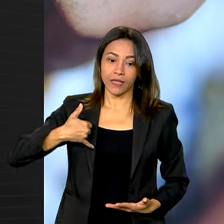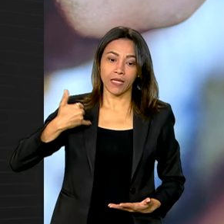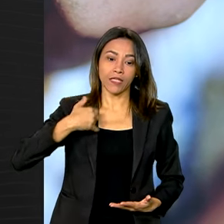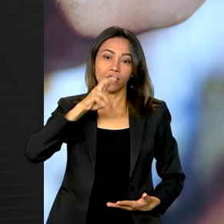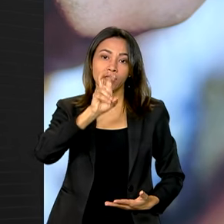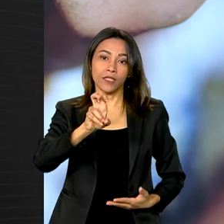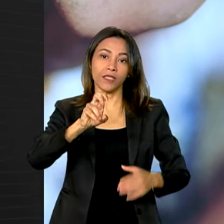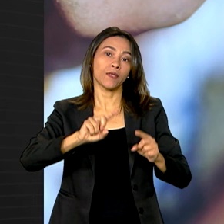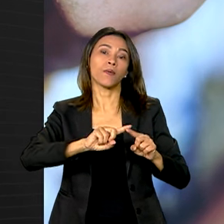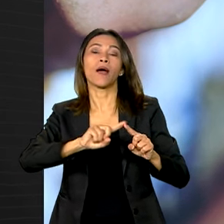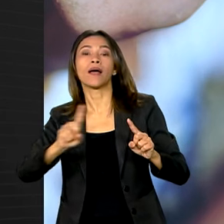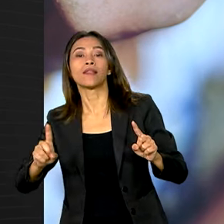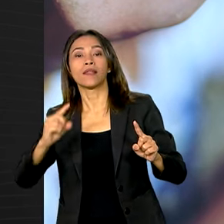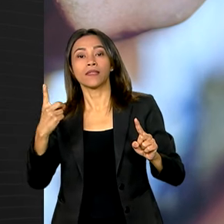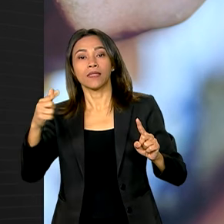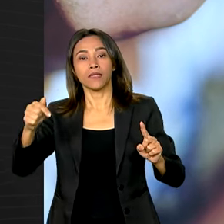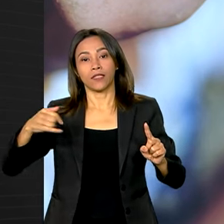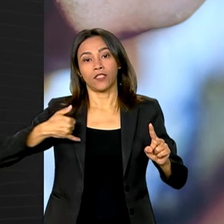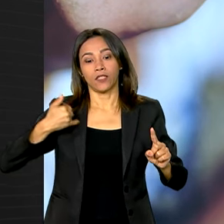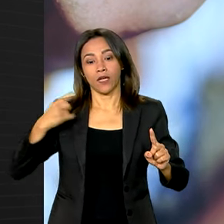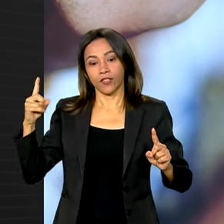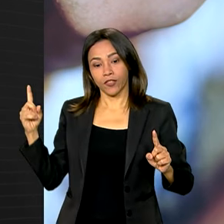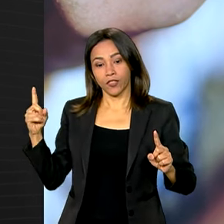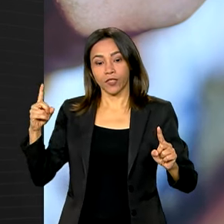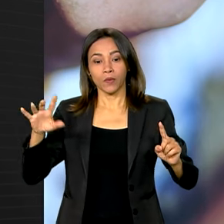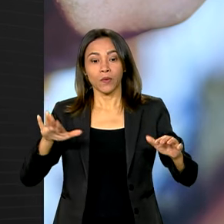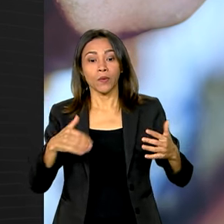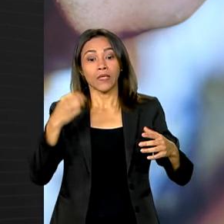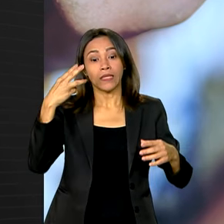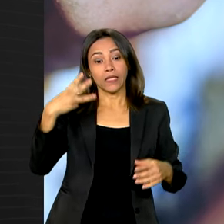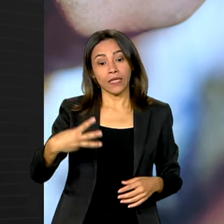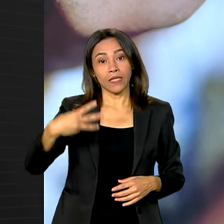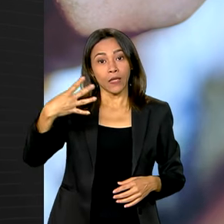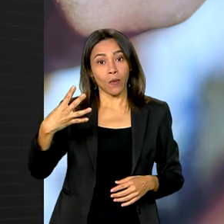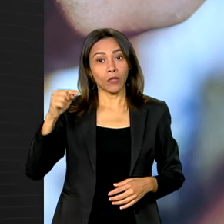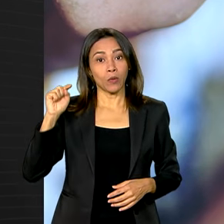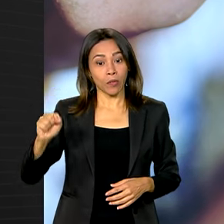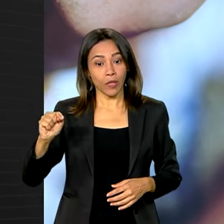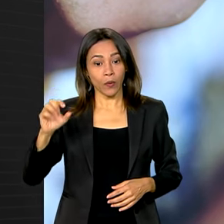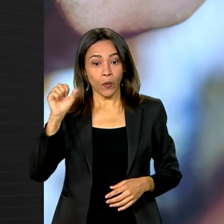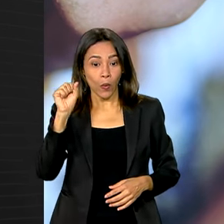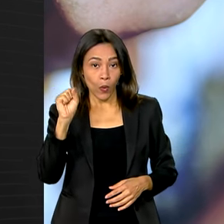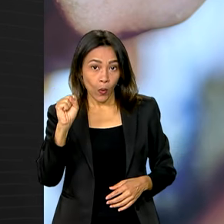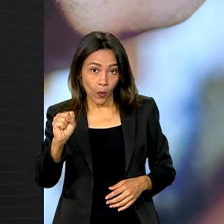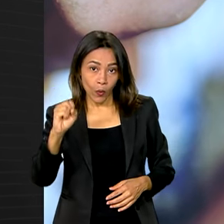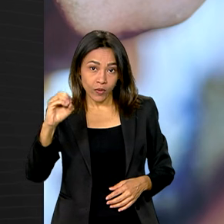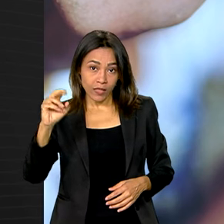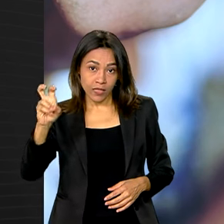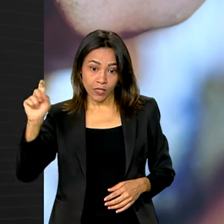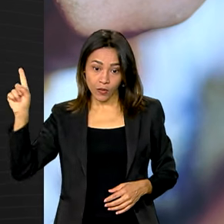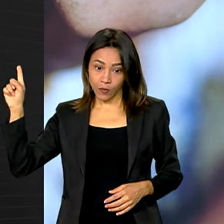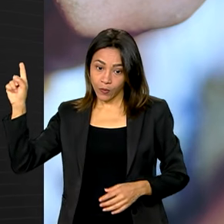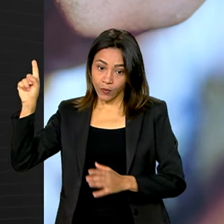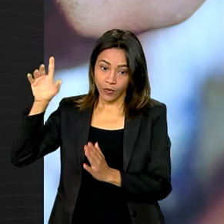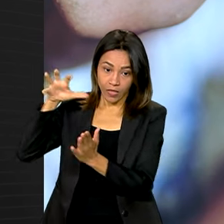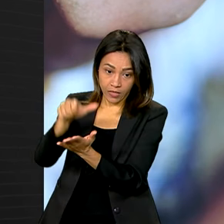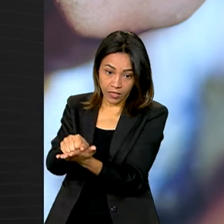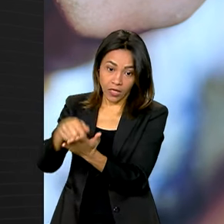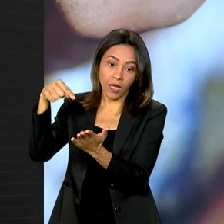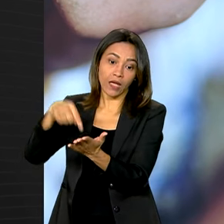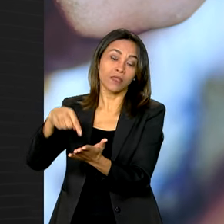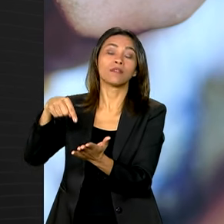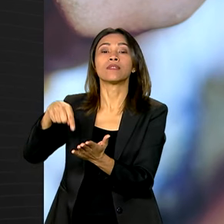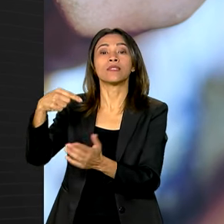a 17 anos no país. Entre eles, 34.805 estavam relacionados a